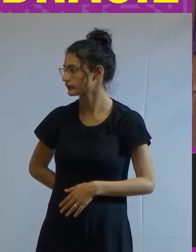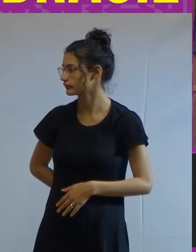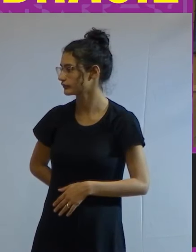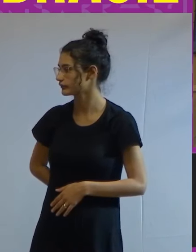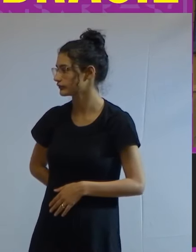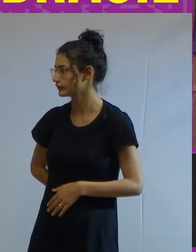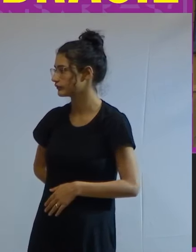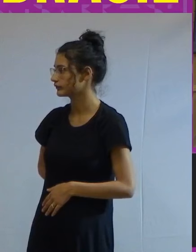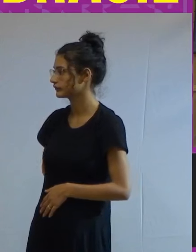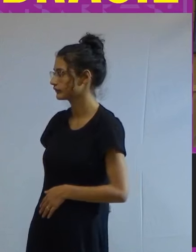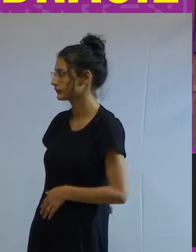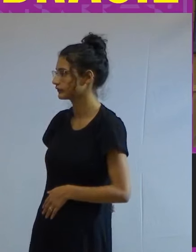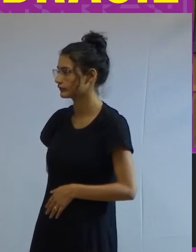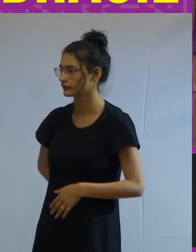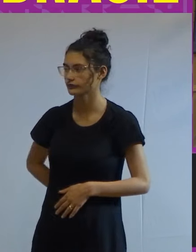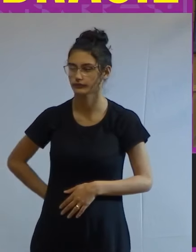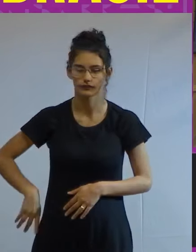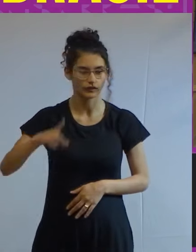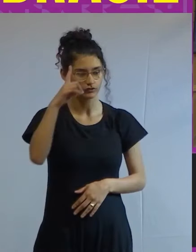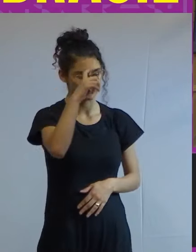fica difícil falar depois